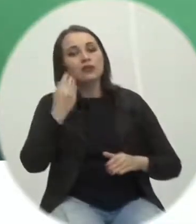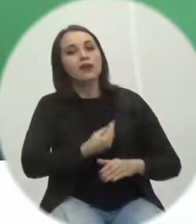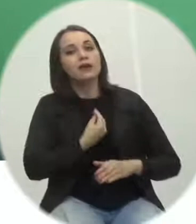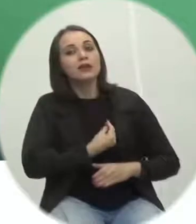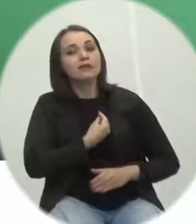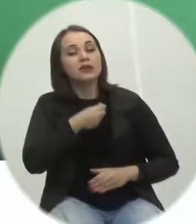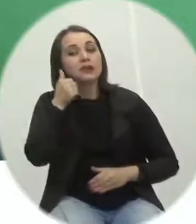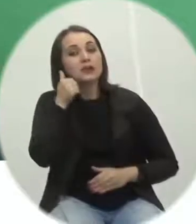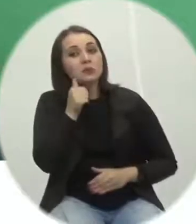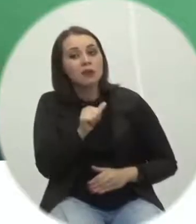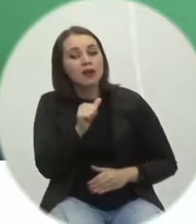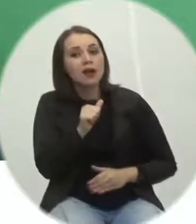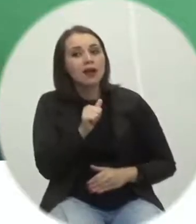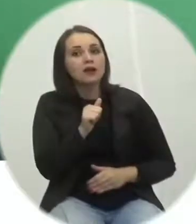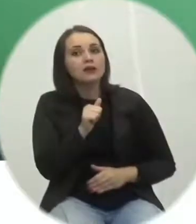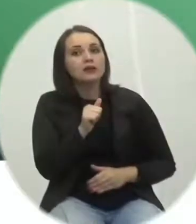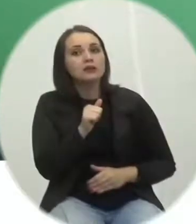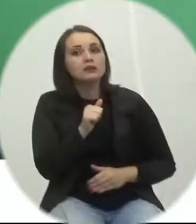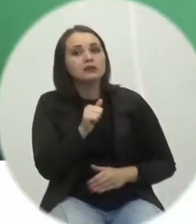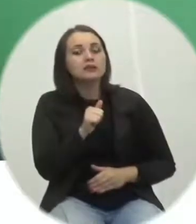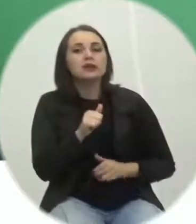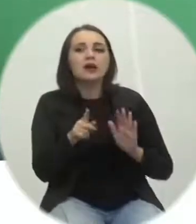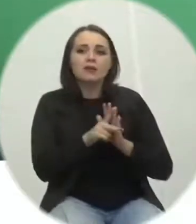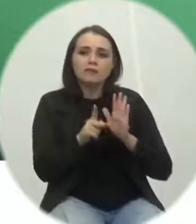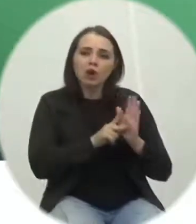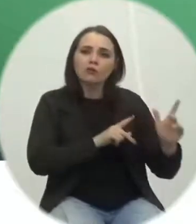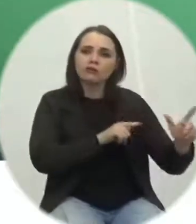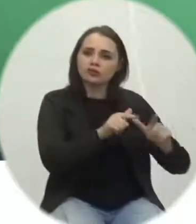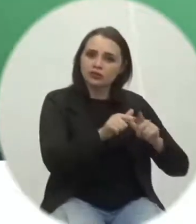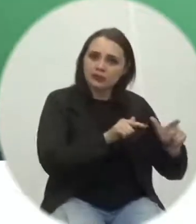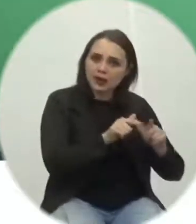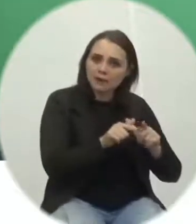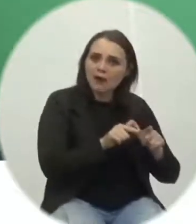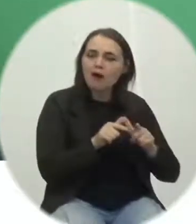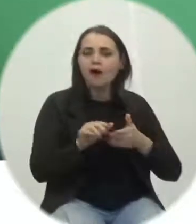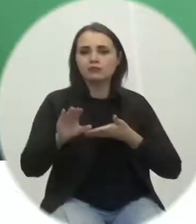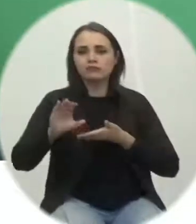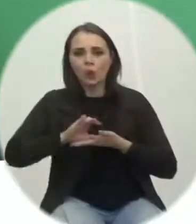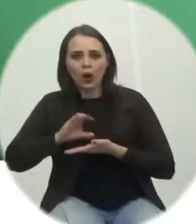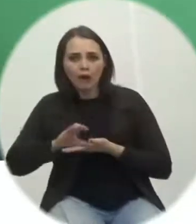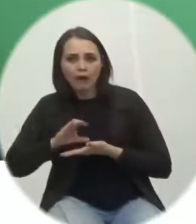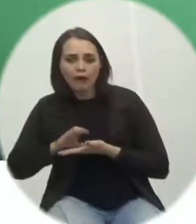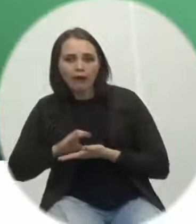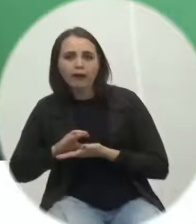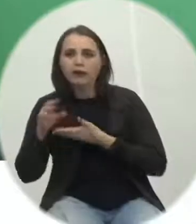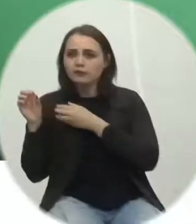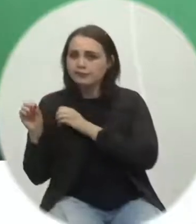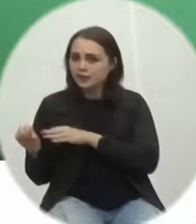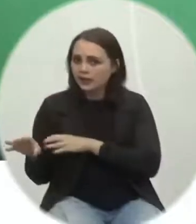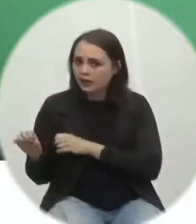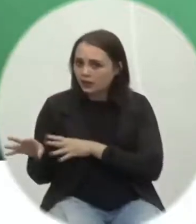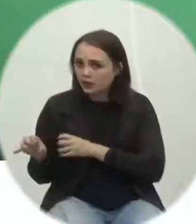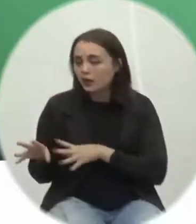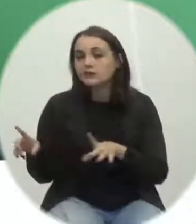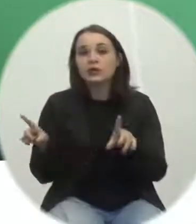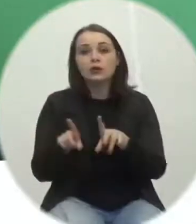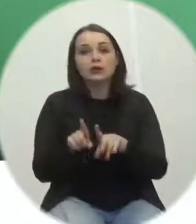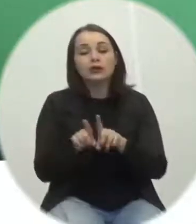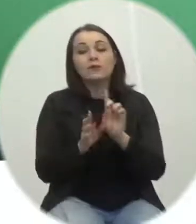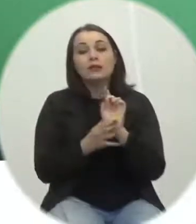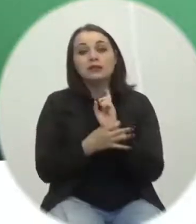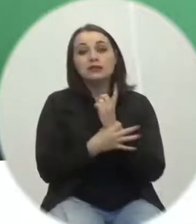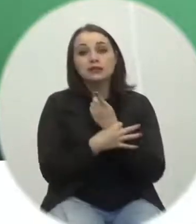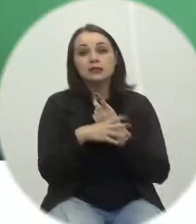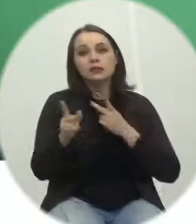das mulheres passa por falar de emprego, passa por falar de renda, passa por falar de educação e também segurança